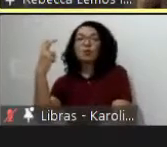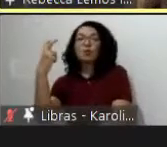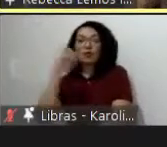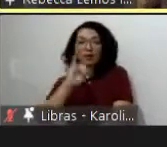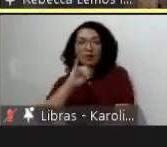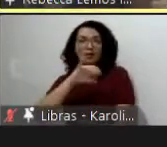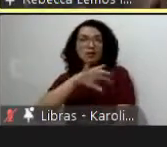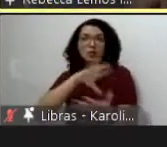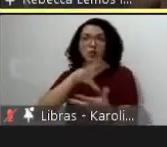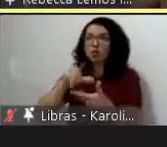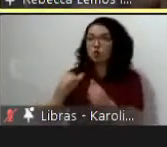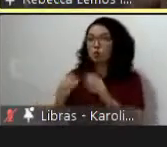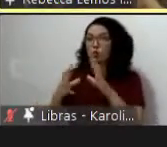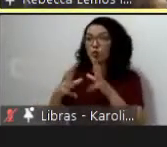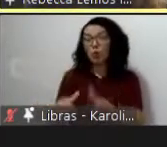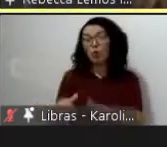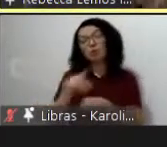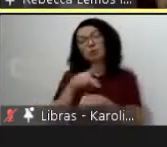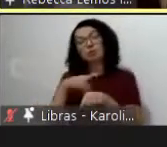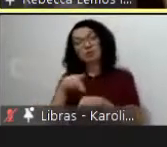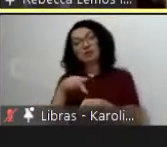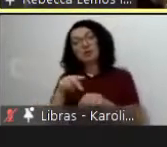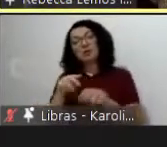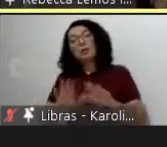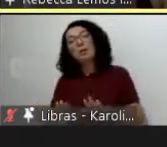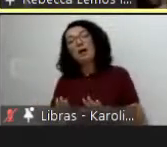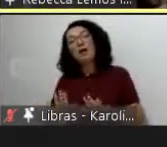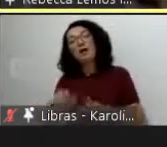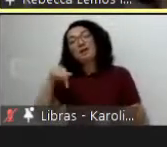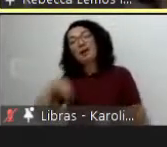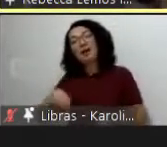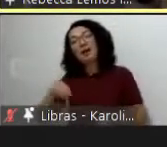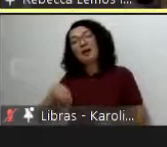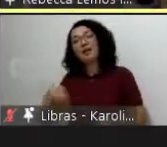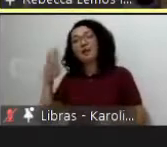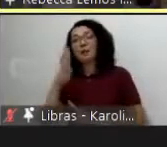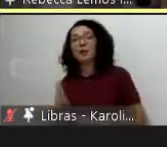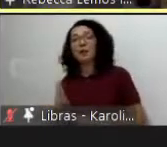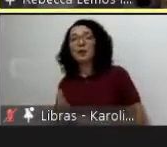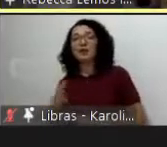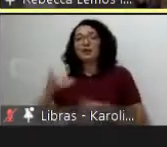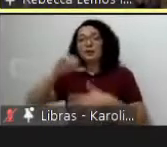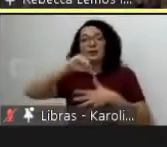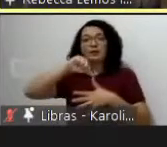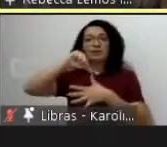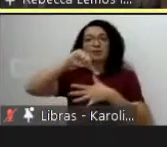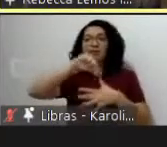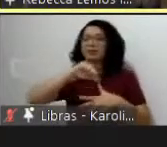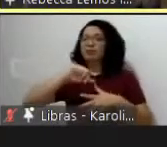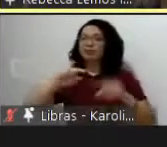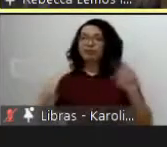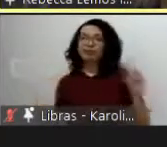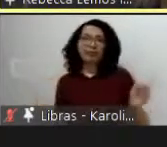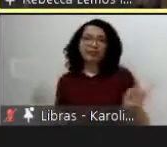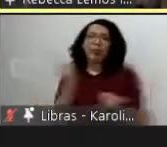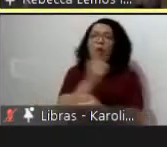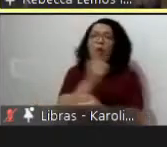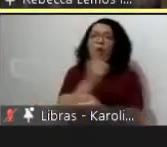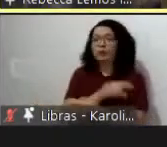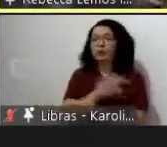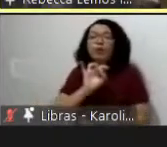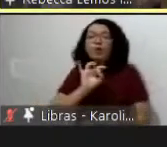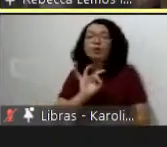e na América Latina e no Brasil a gente faz exatamente o oposto vou me especializar vou me